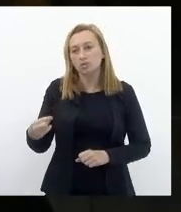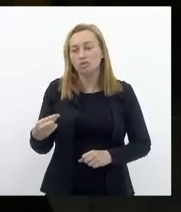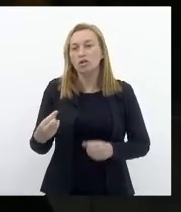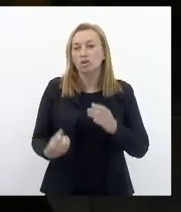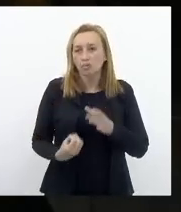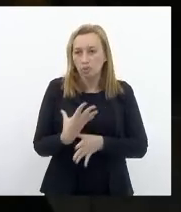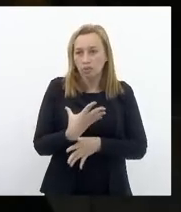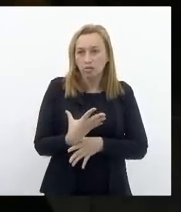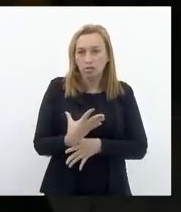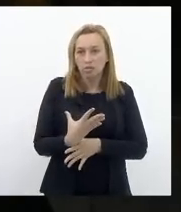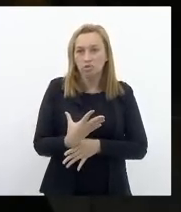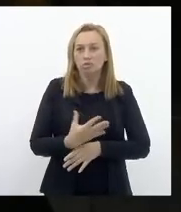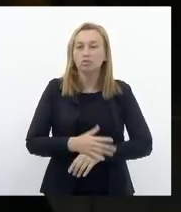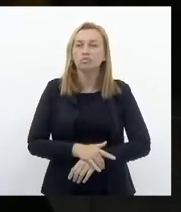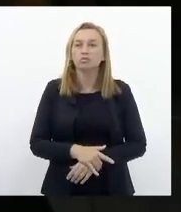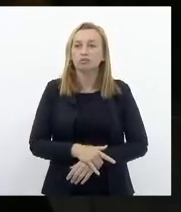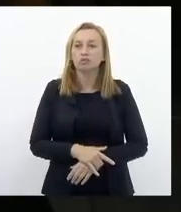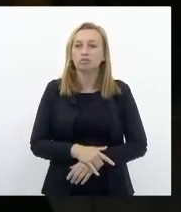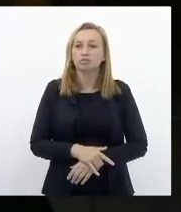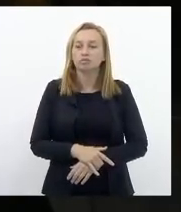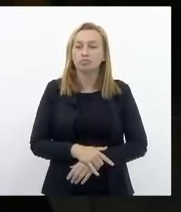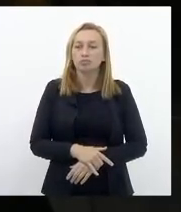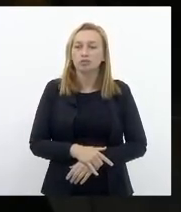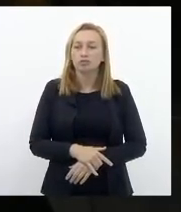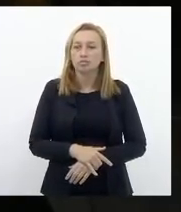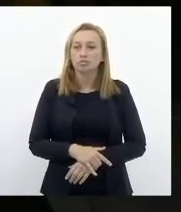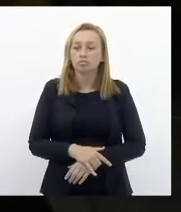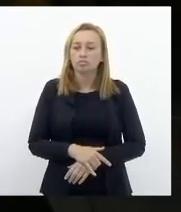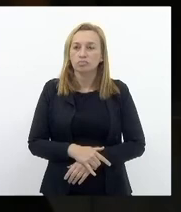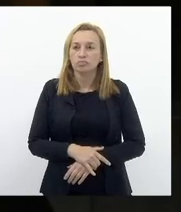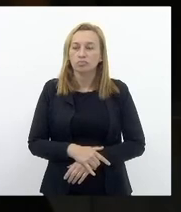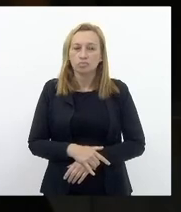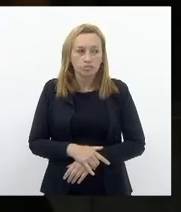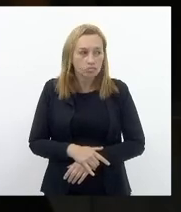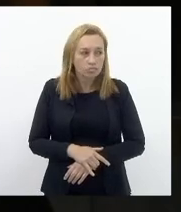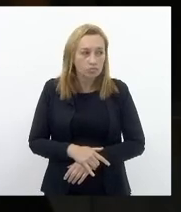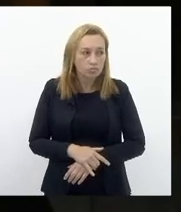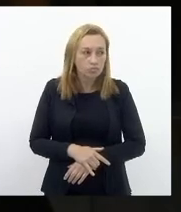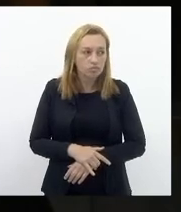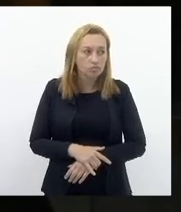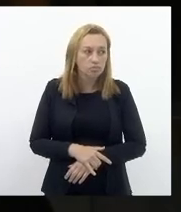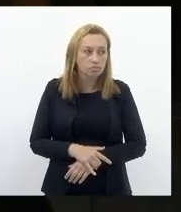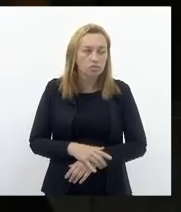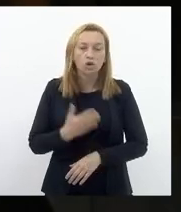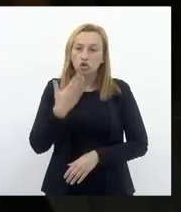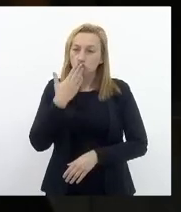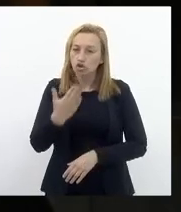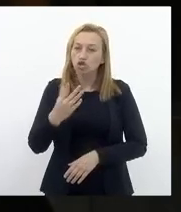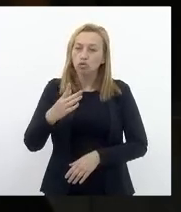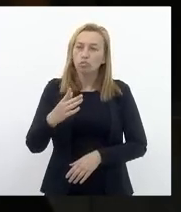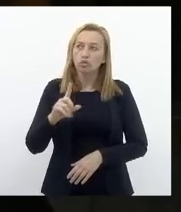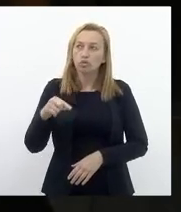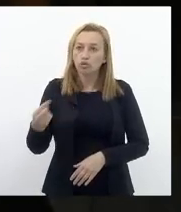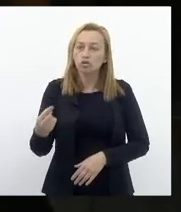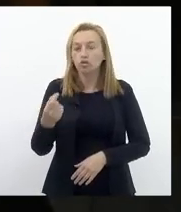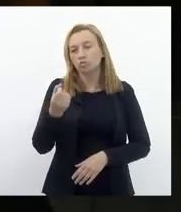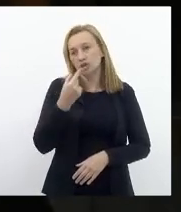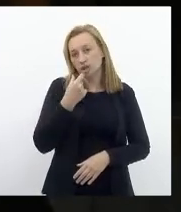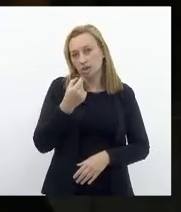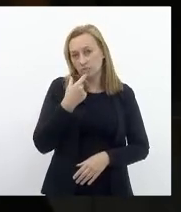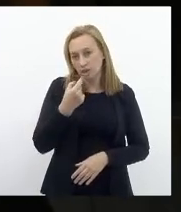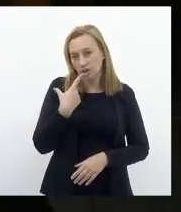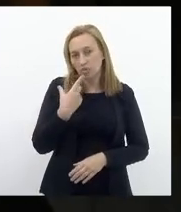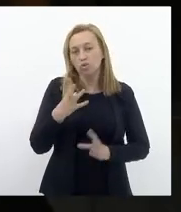produção De imunizantes Vacinas De todo tipo E outros Outros tipos De medicamentos E